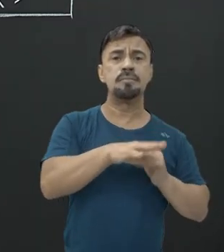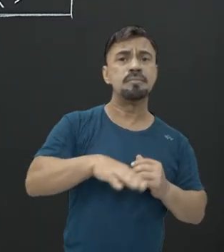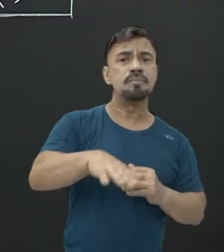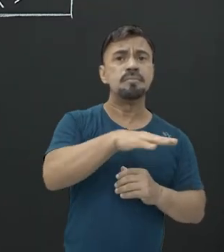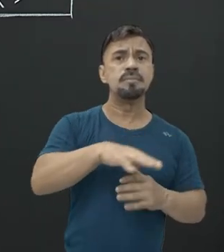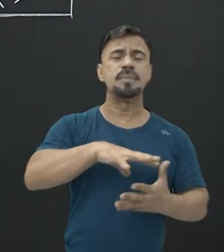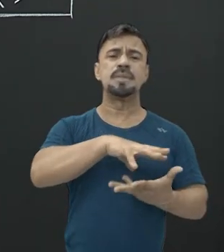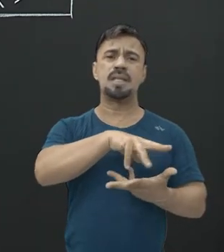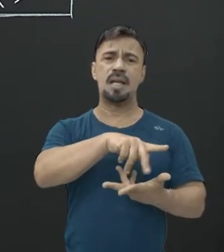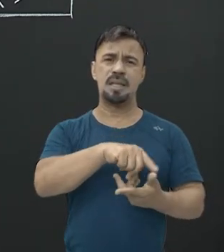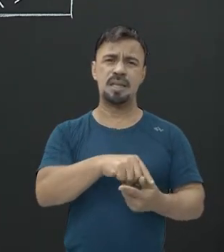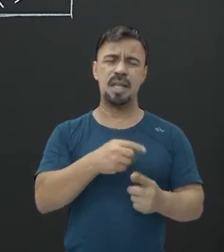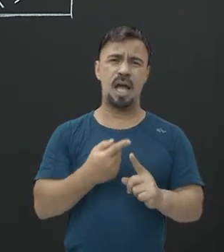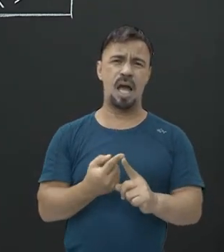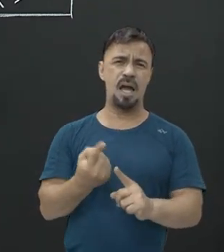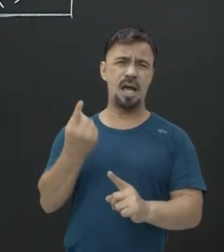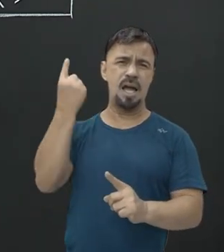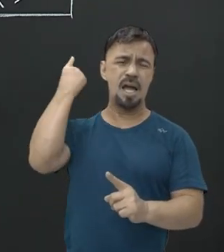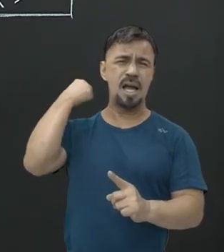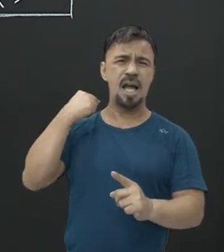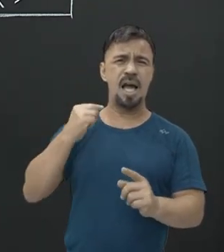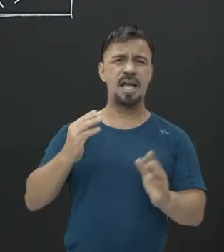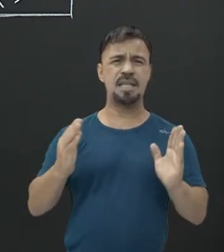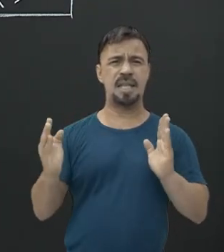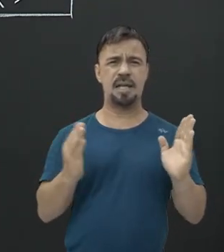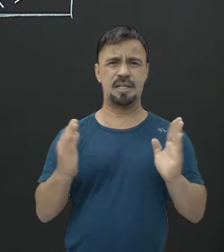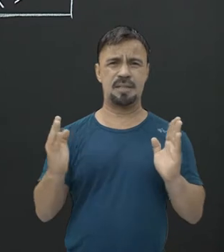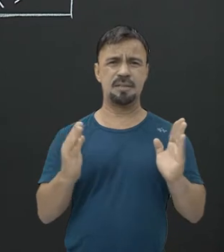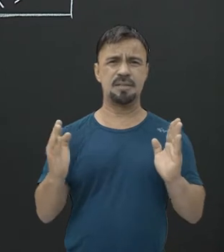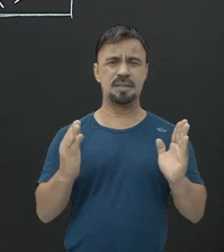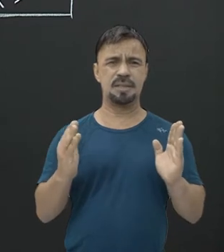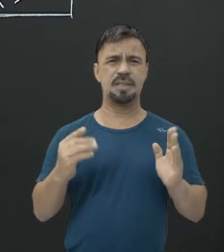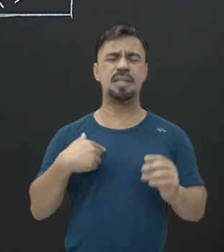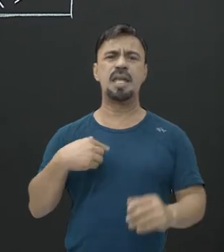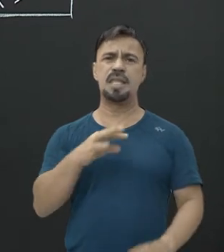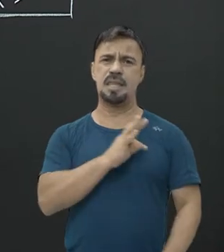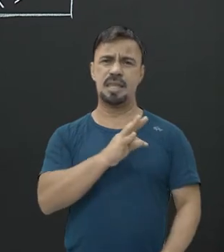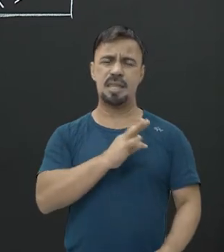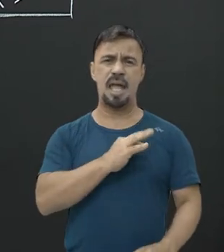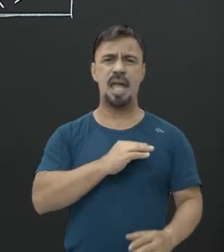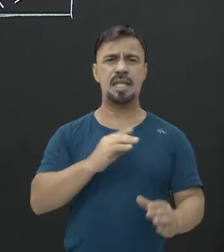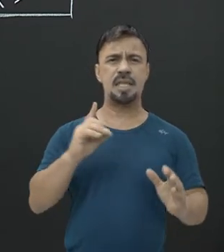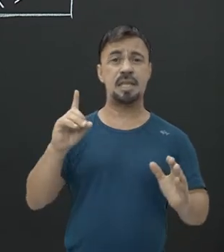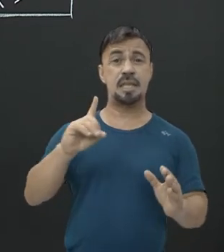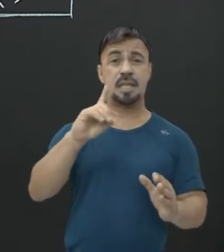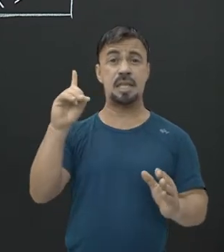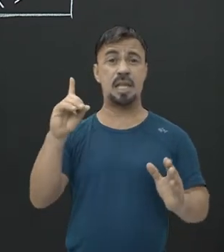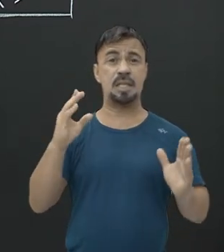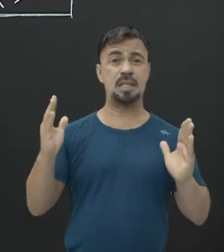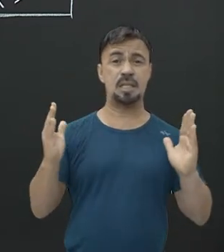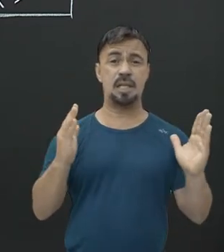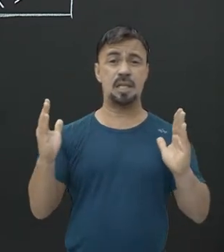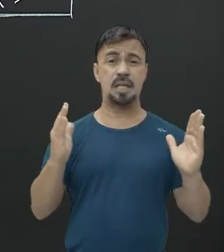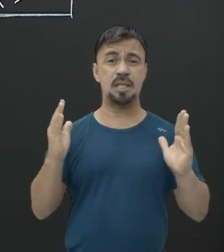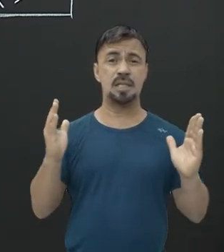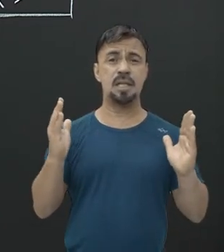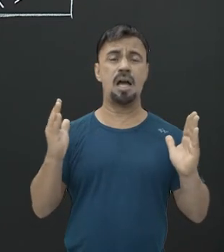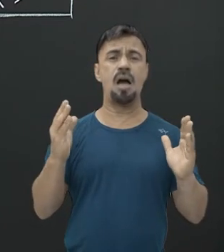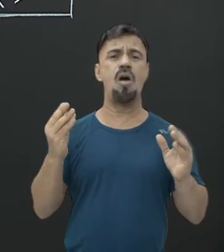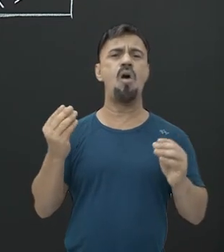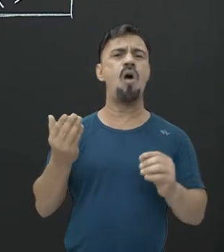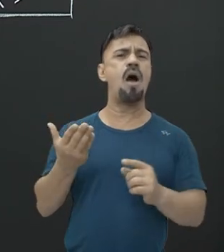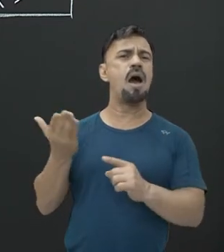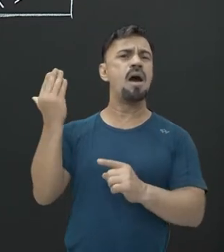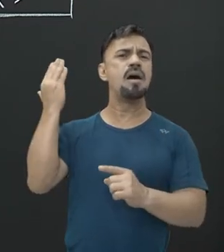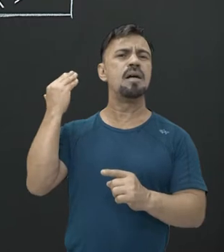a terra, a idade das rochas. Tem técnicas de datação, técnicas químicas, técnicas com radiação,